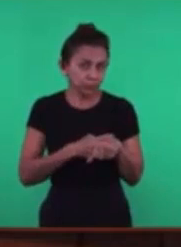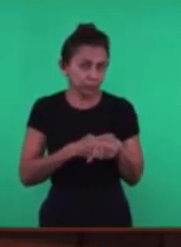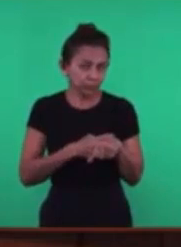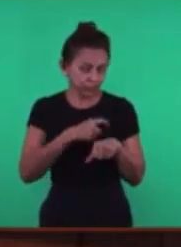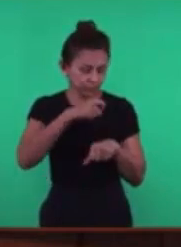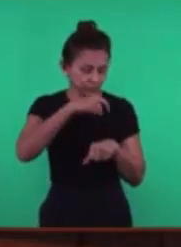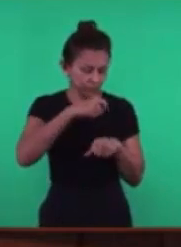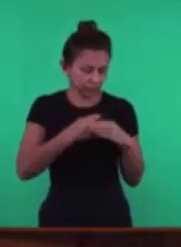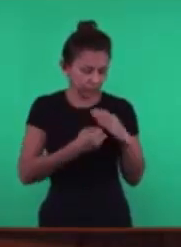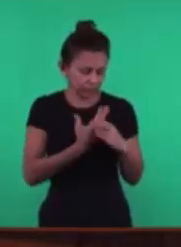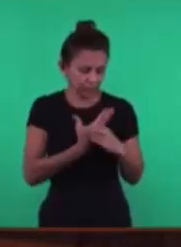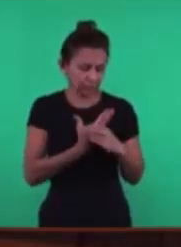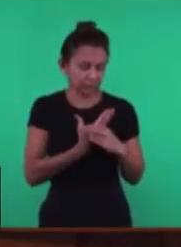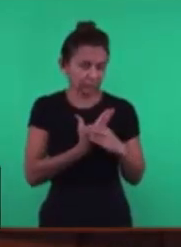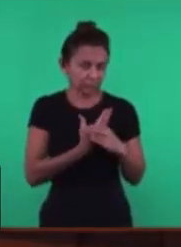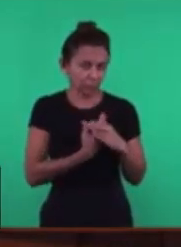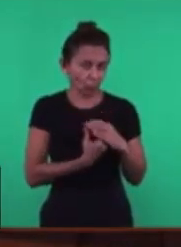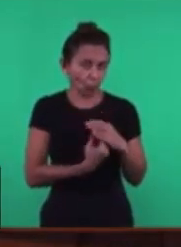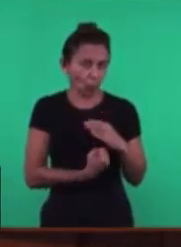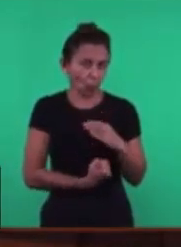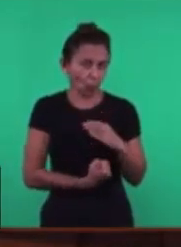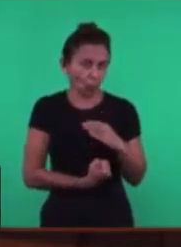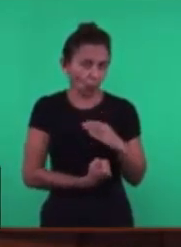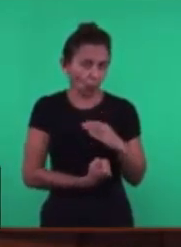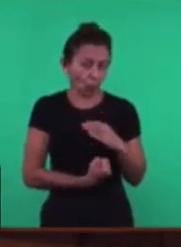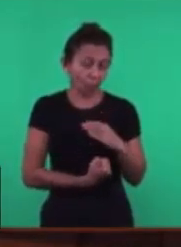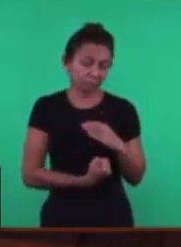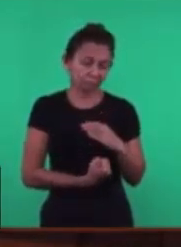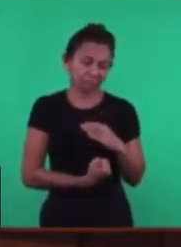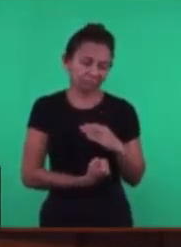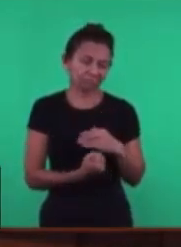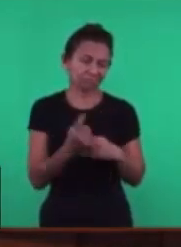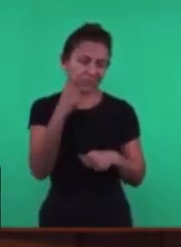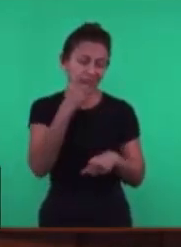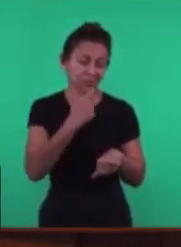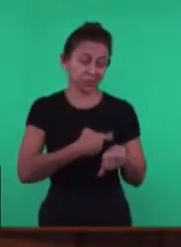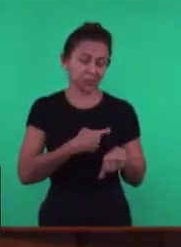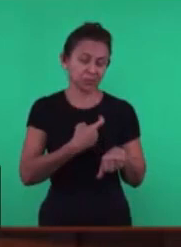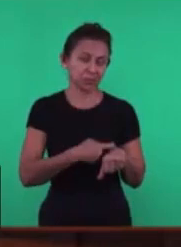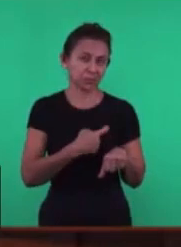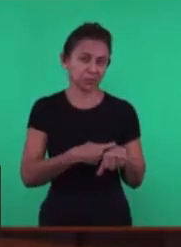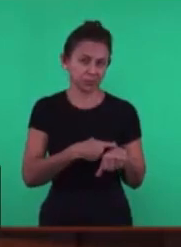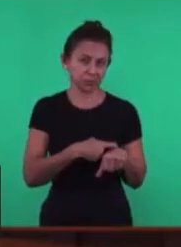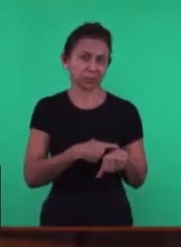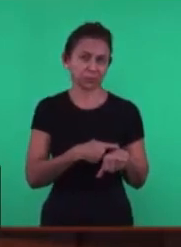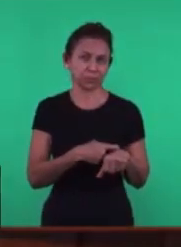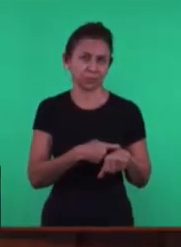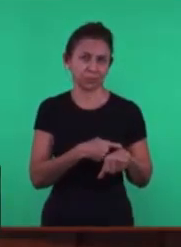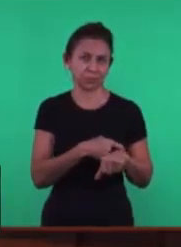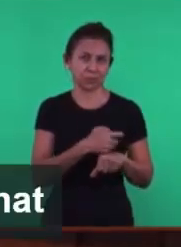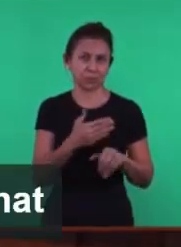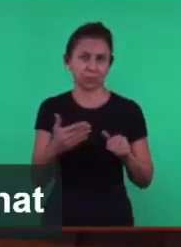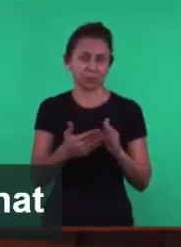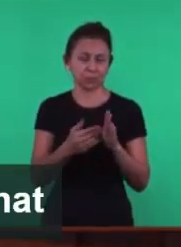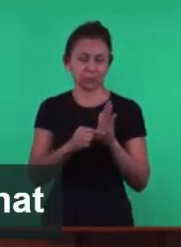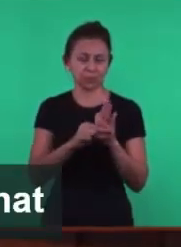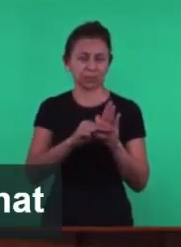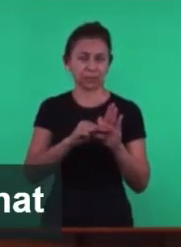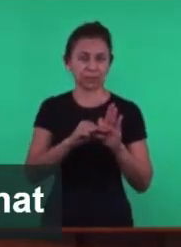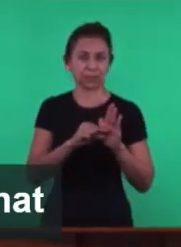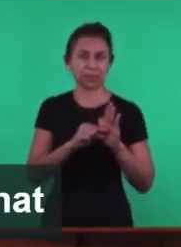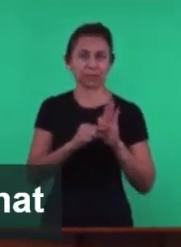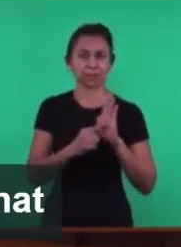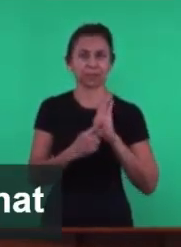Aquela vida Que nós vamos ver Já No último Versículo Da carta Quando fala Da